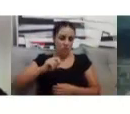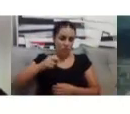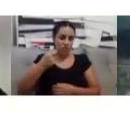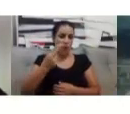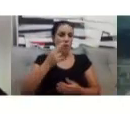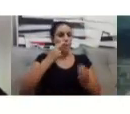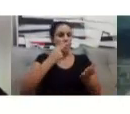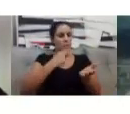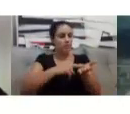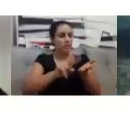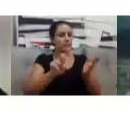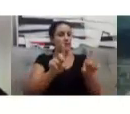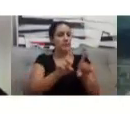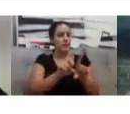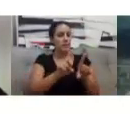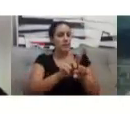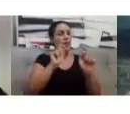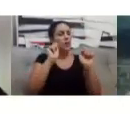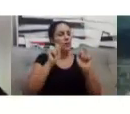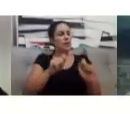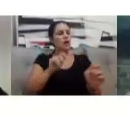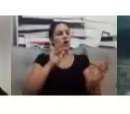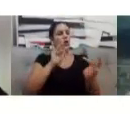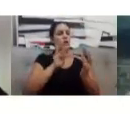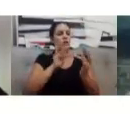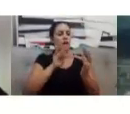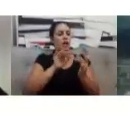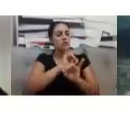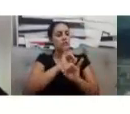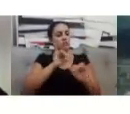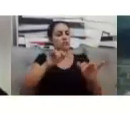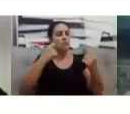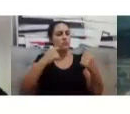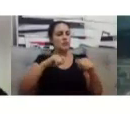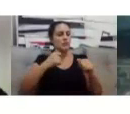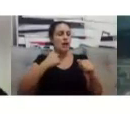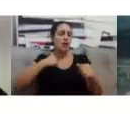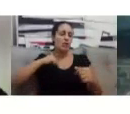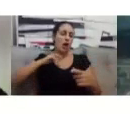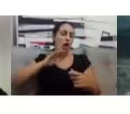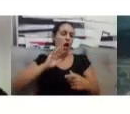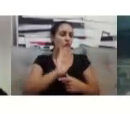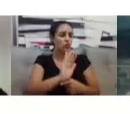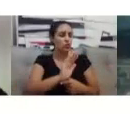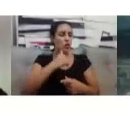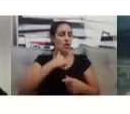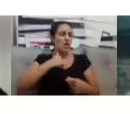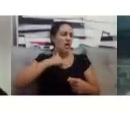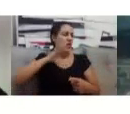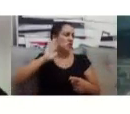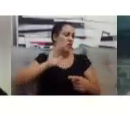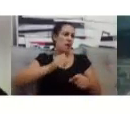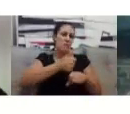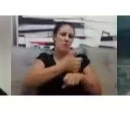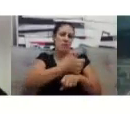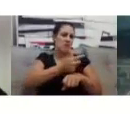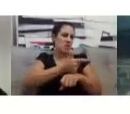Não fiquem acanhados. Que eu puder ajudar. Eu já passei por todos os períodos. Praticamente todas as matérias. Eu sei